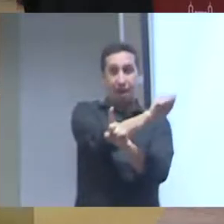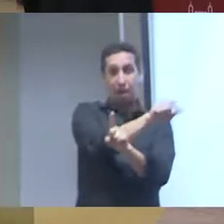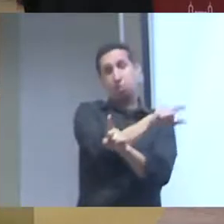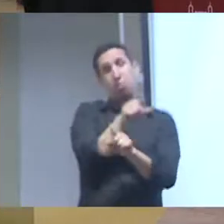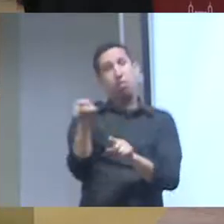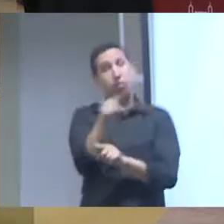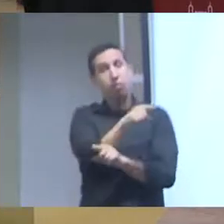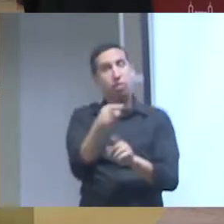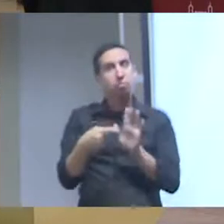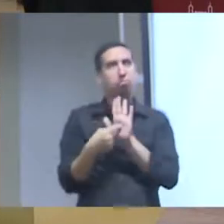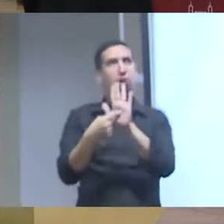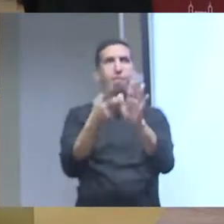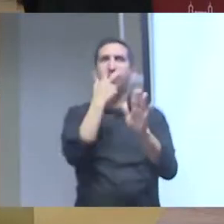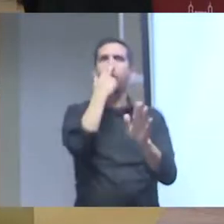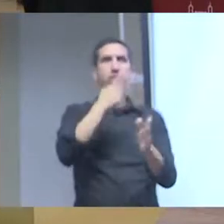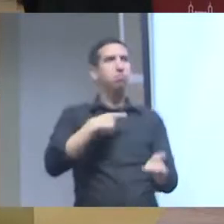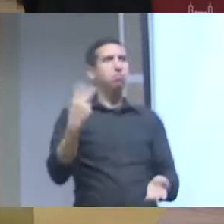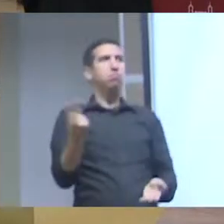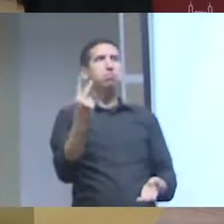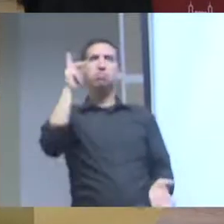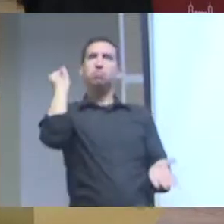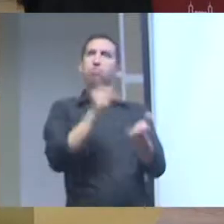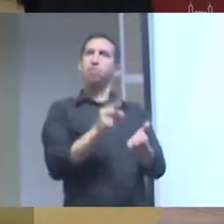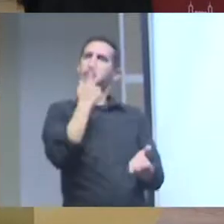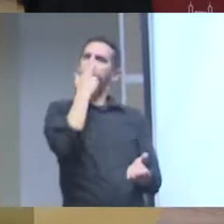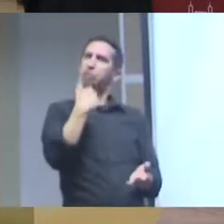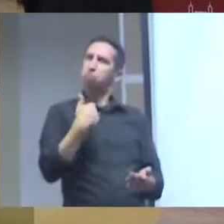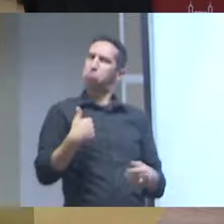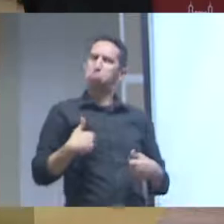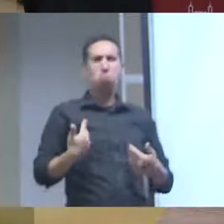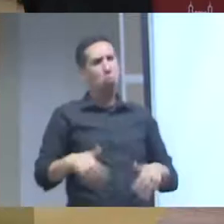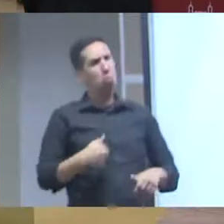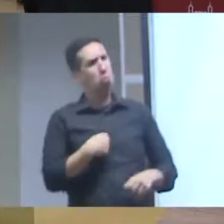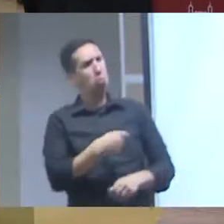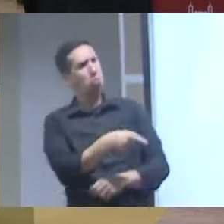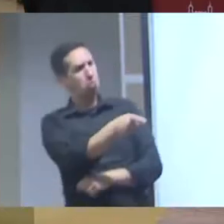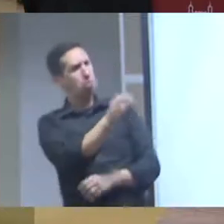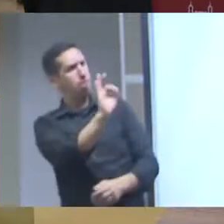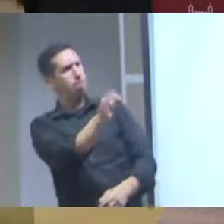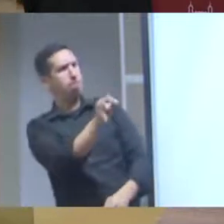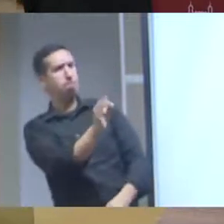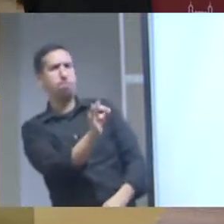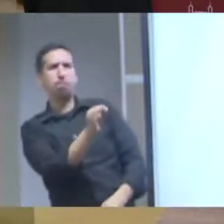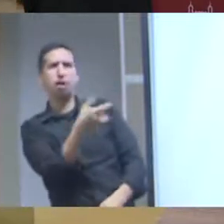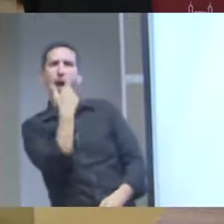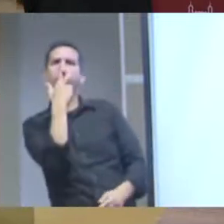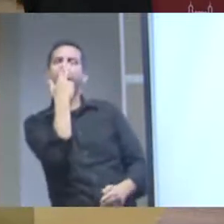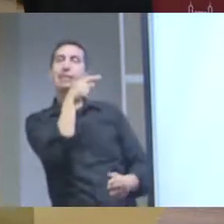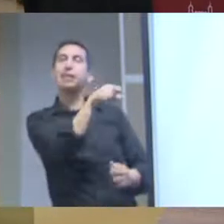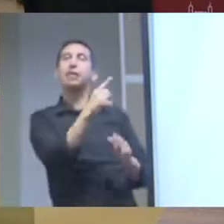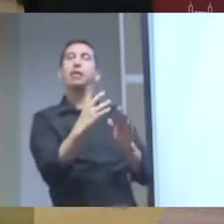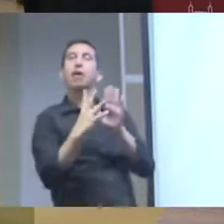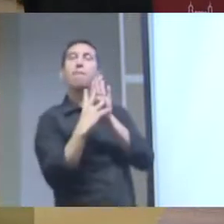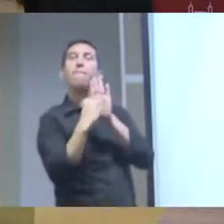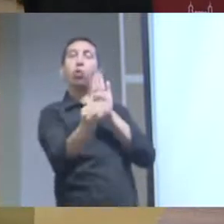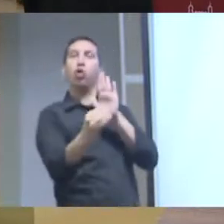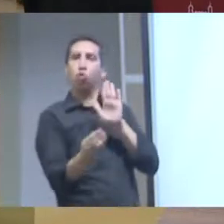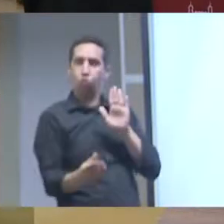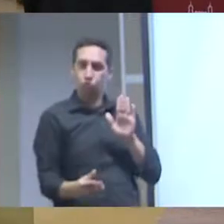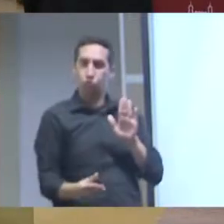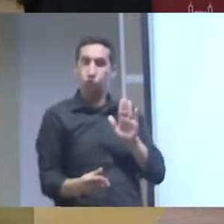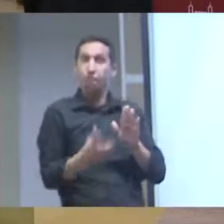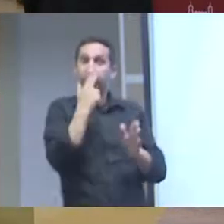verdade que as pessoas passam a tomar aquilo naquele modelo de informação pronta que eu falei lá e toma aquilo com verdade então nesse caso o autor do mapa